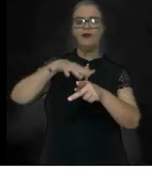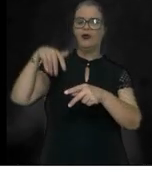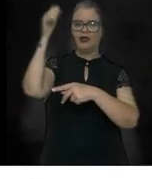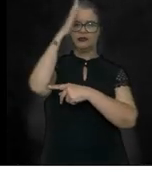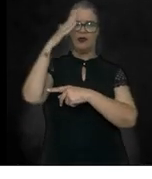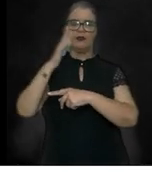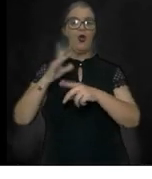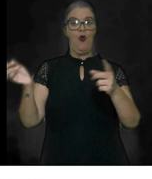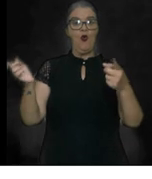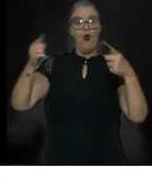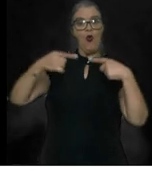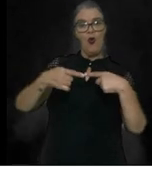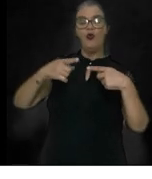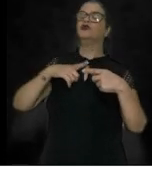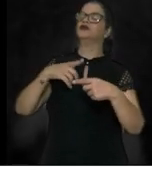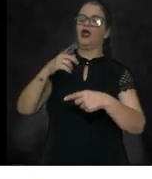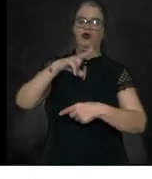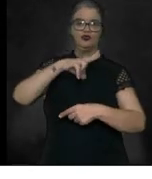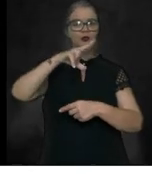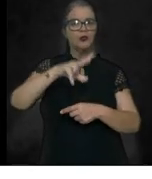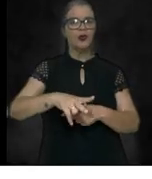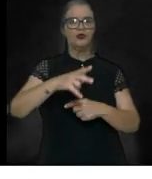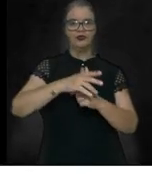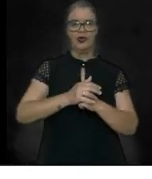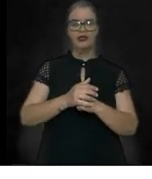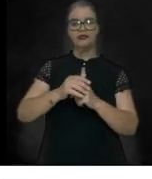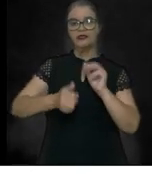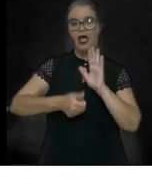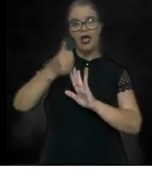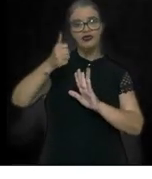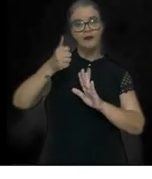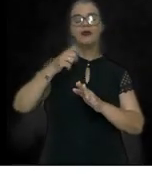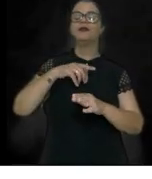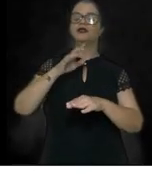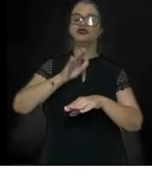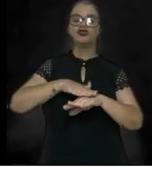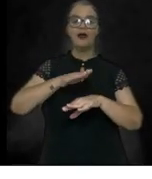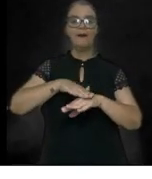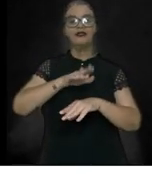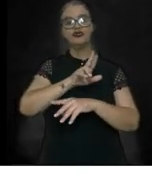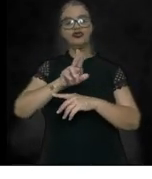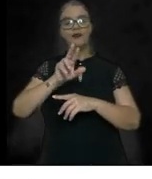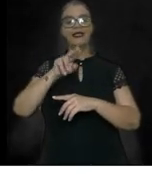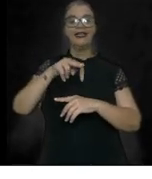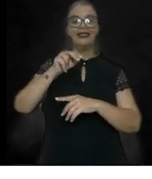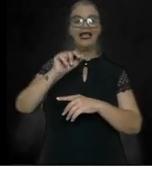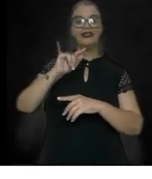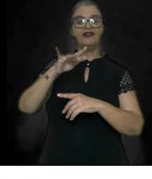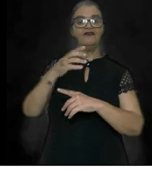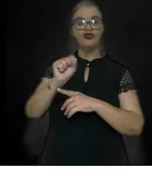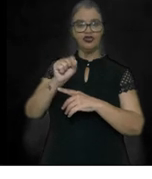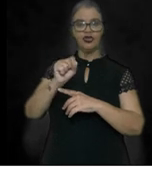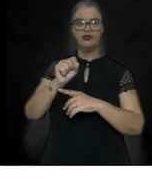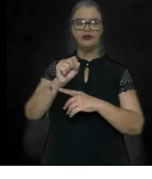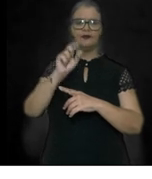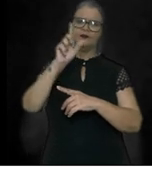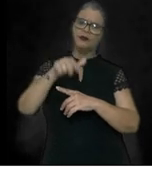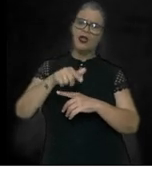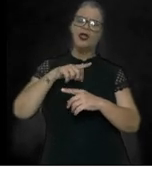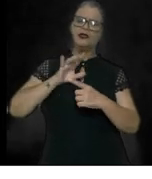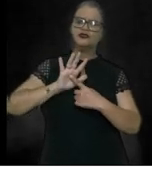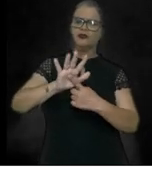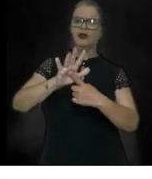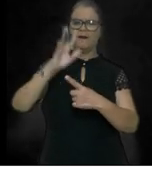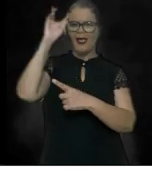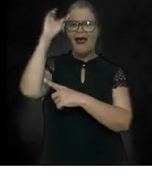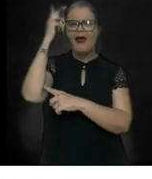contra os portugueses. As primeiras chamadas de nativistas exprimiam rebeldia,